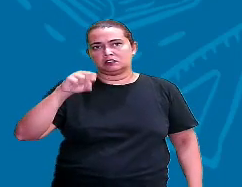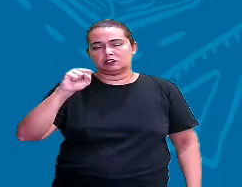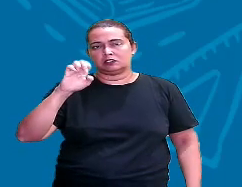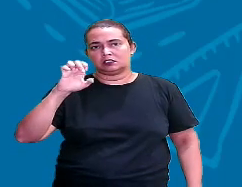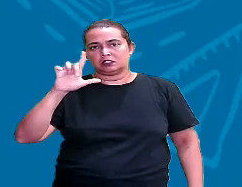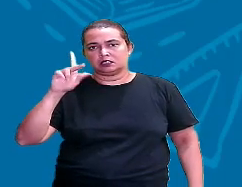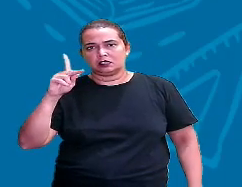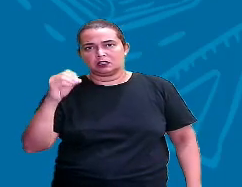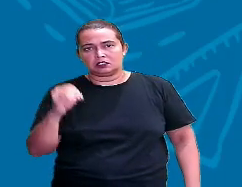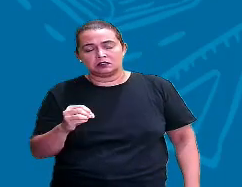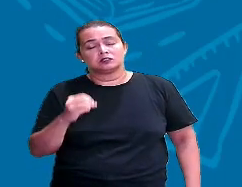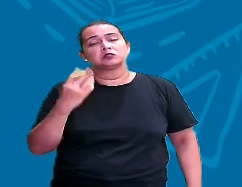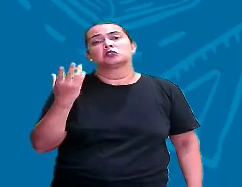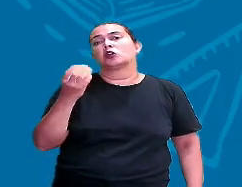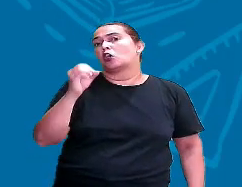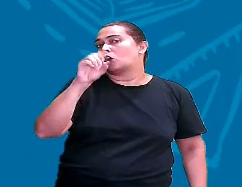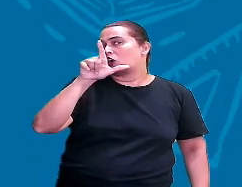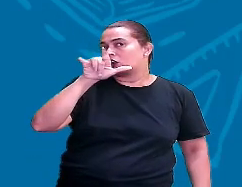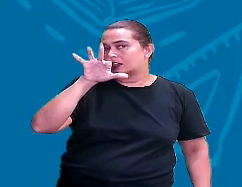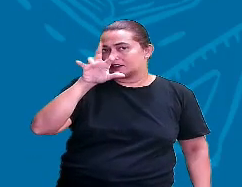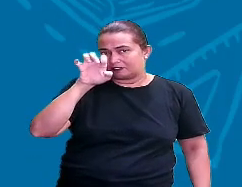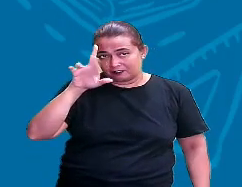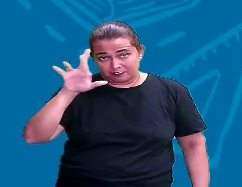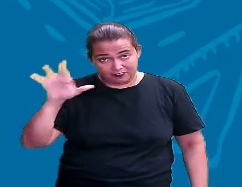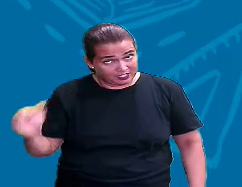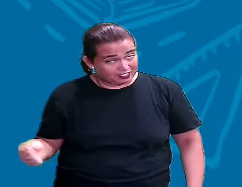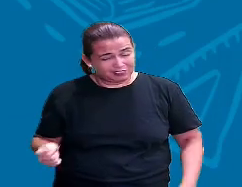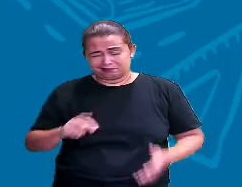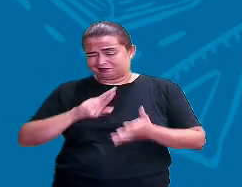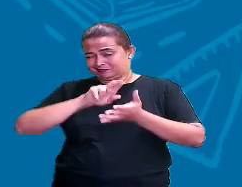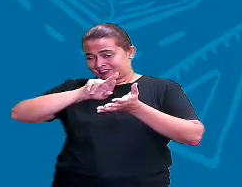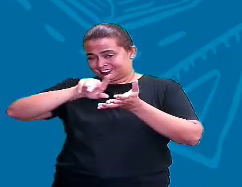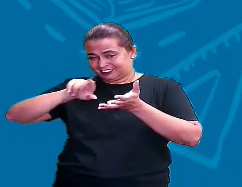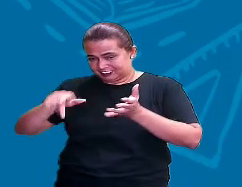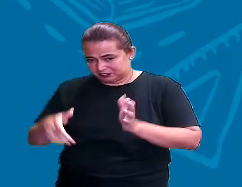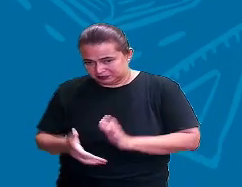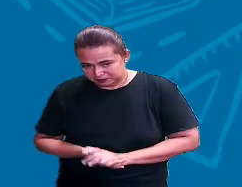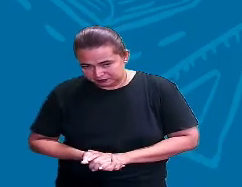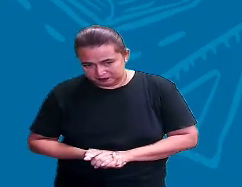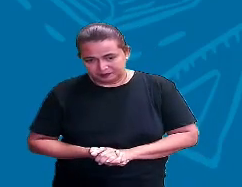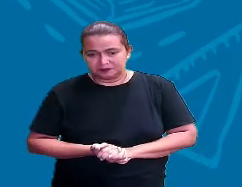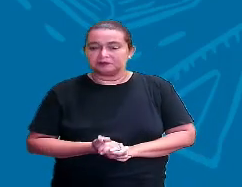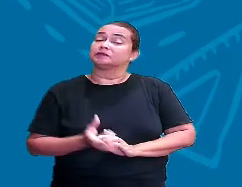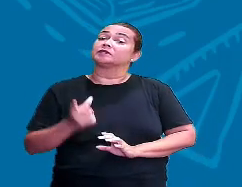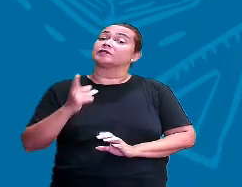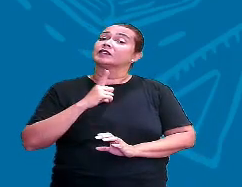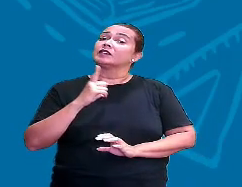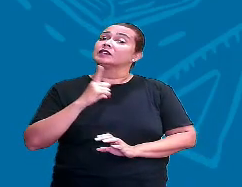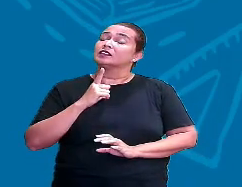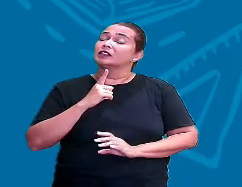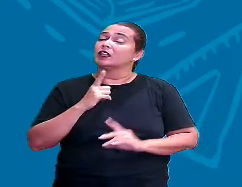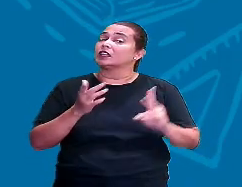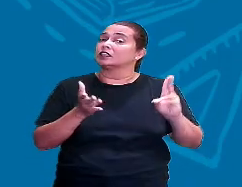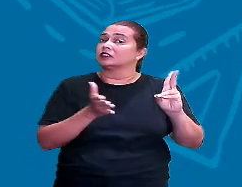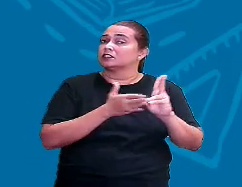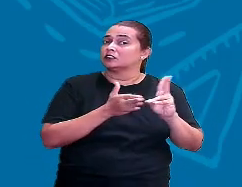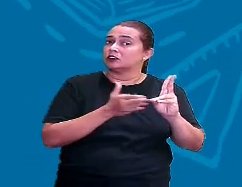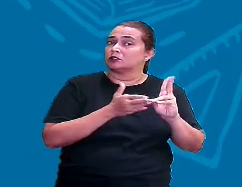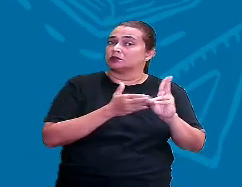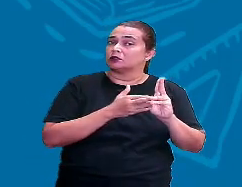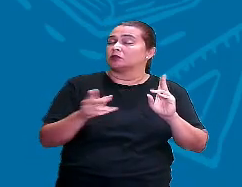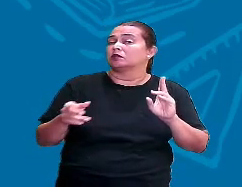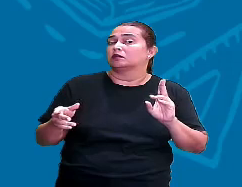Oliveira, Borges... E eu trouxe para vocês o sobrenome, alguns sobrenomes indígenas mais